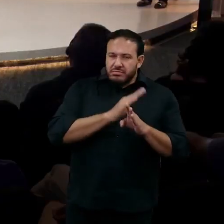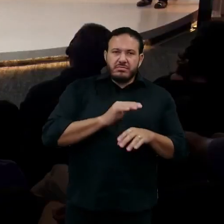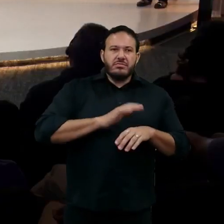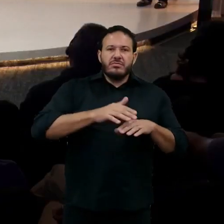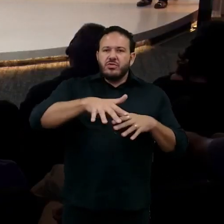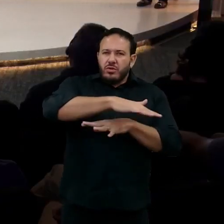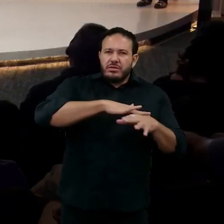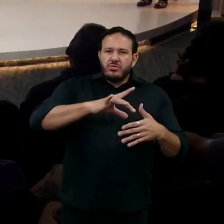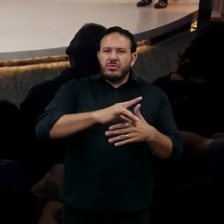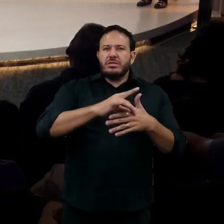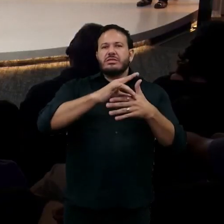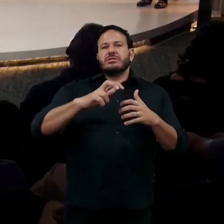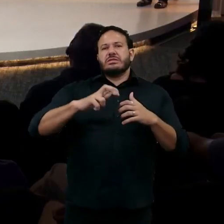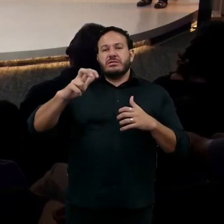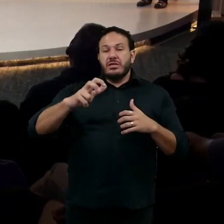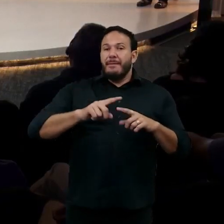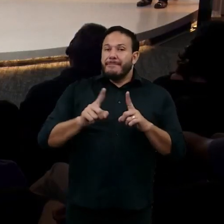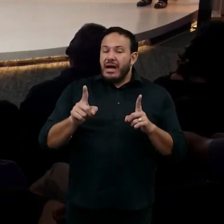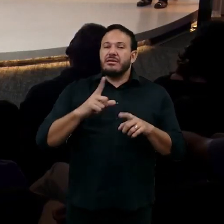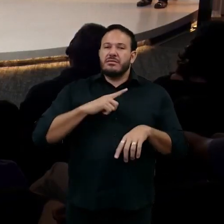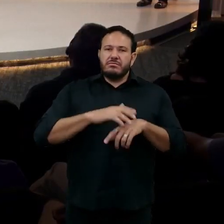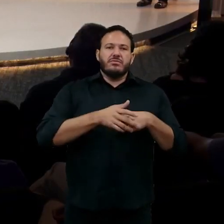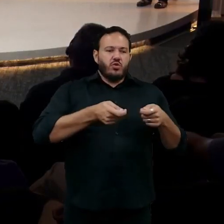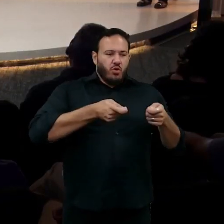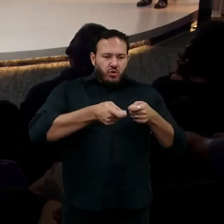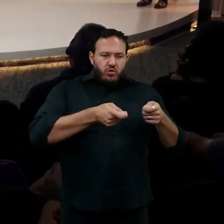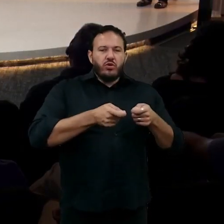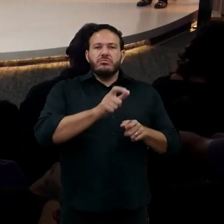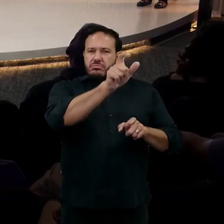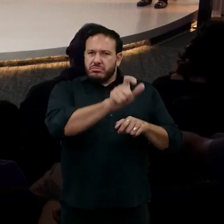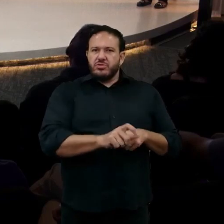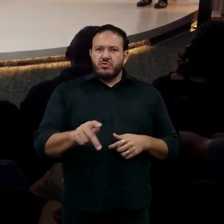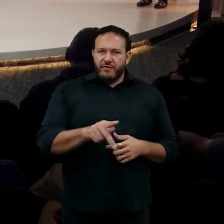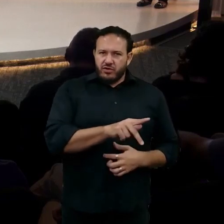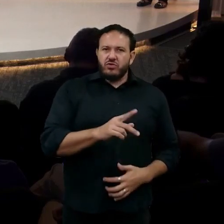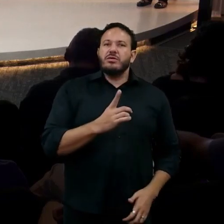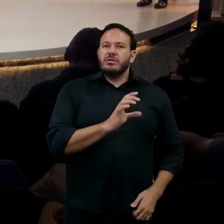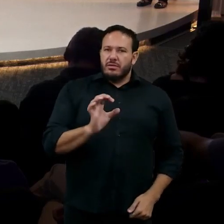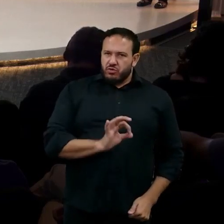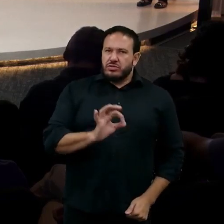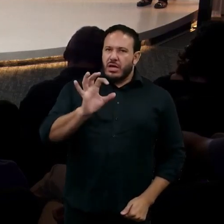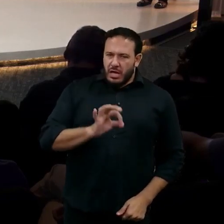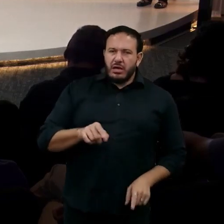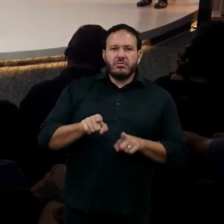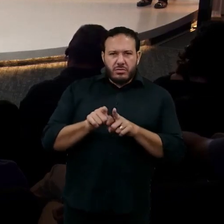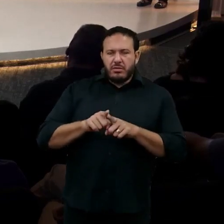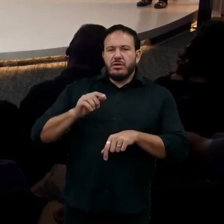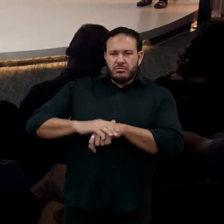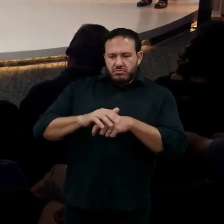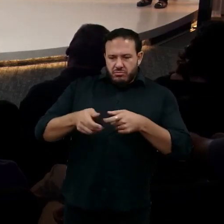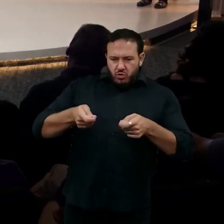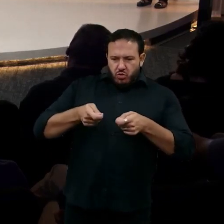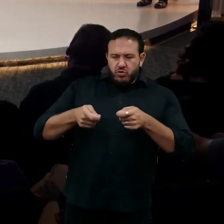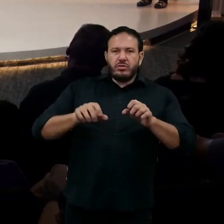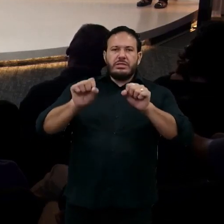Mas temos desde controle 100% do professor até 100% controle do sistema inteligente e tudo